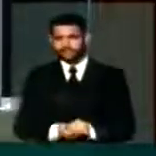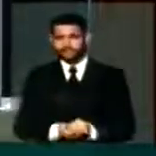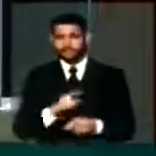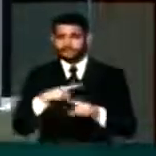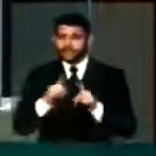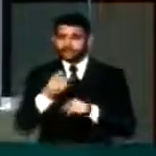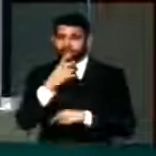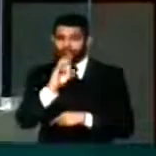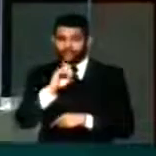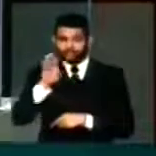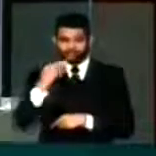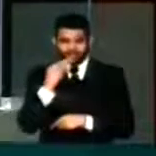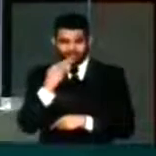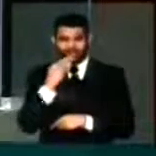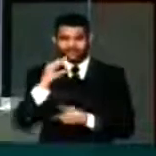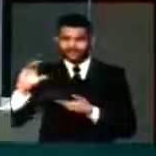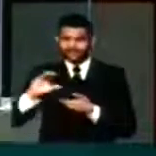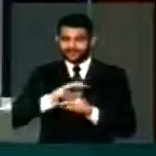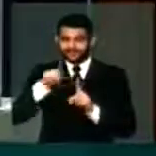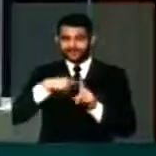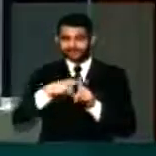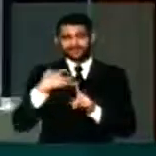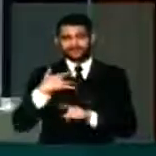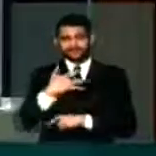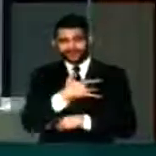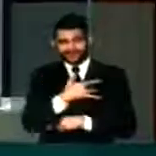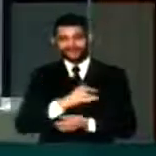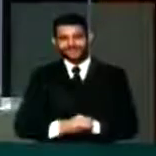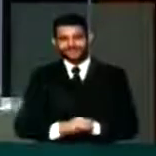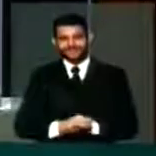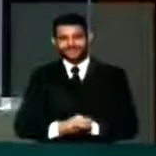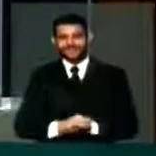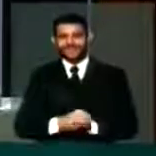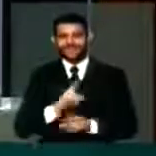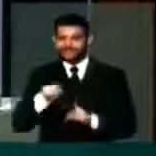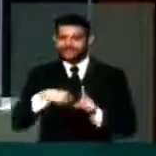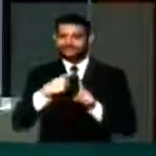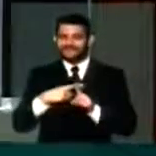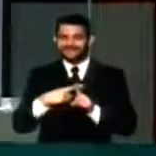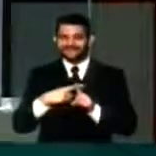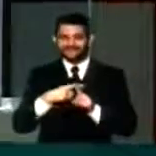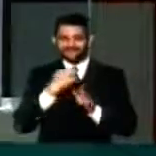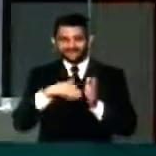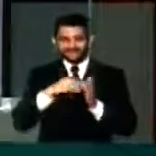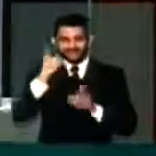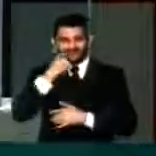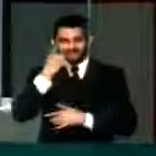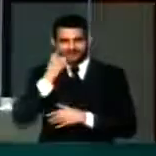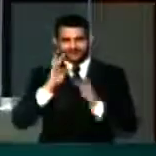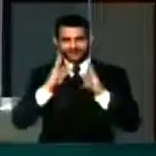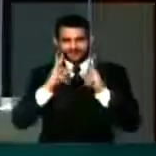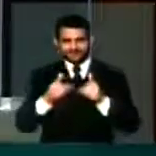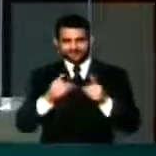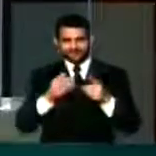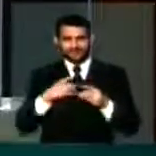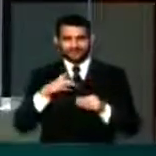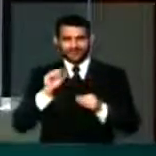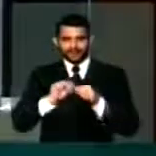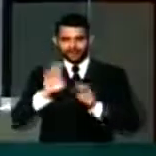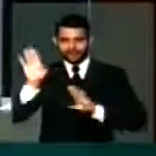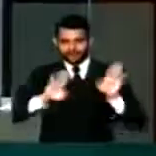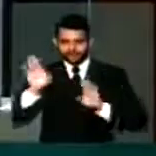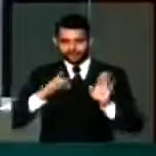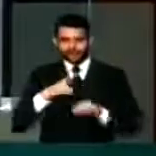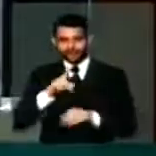mais 40 bilhões para a saúde. Por isso, eu peço voto de todos os parlamentares, de todos os partidos, para a emenda do